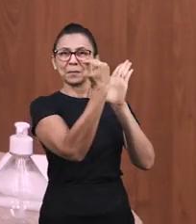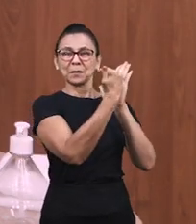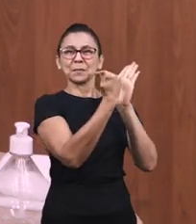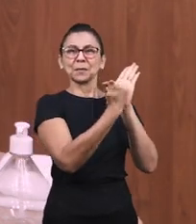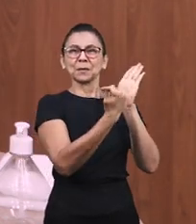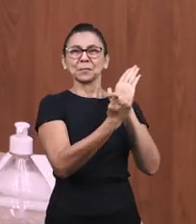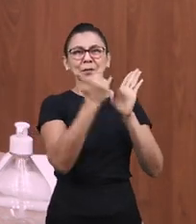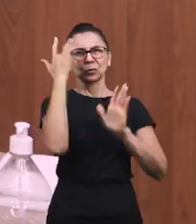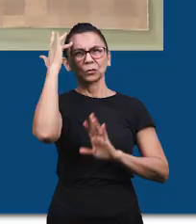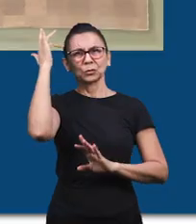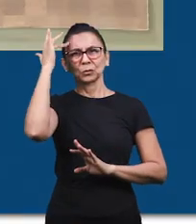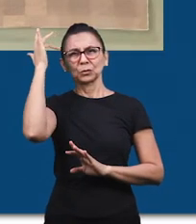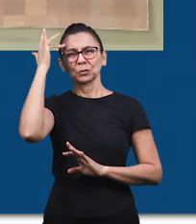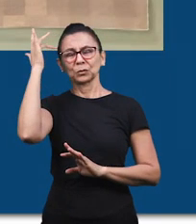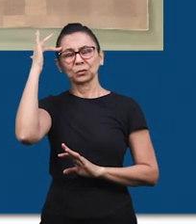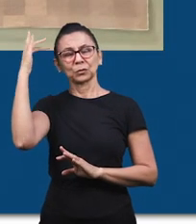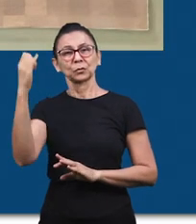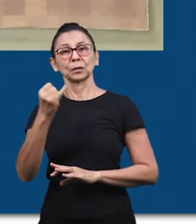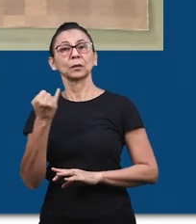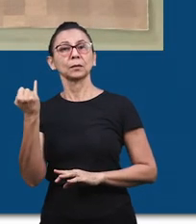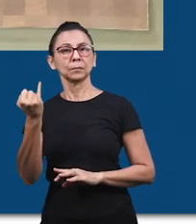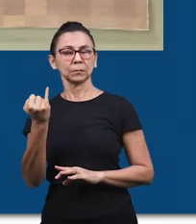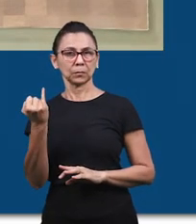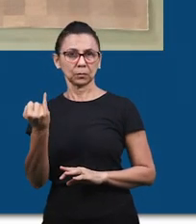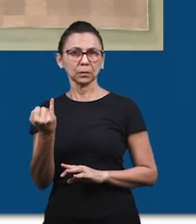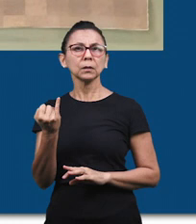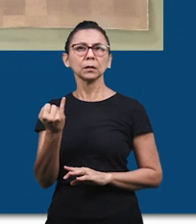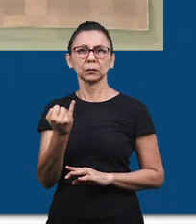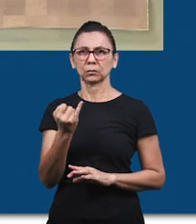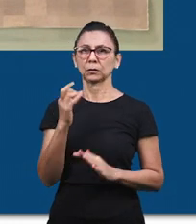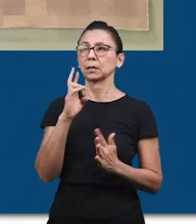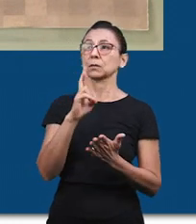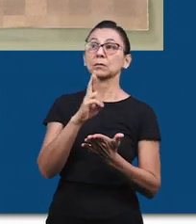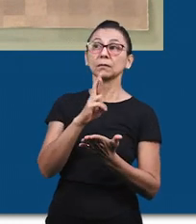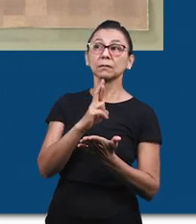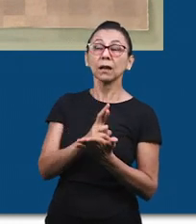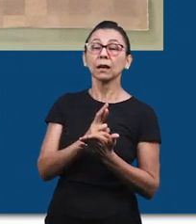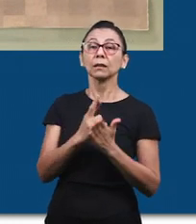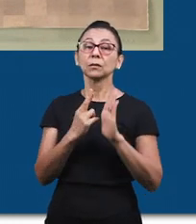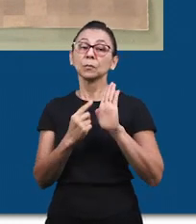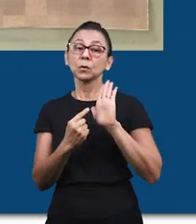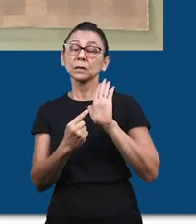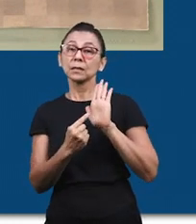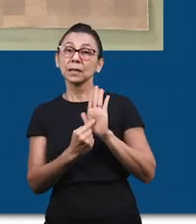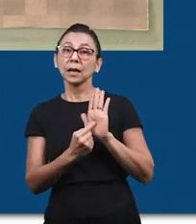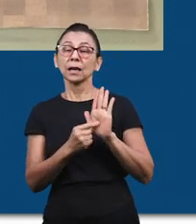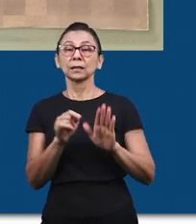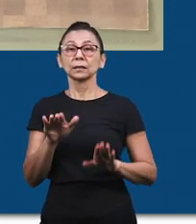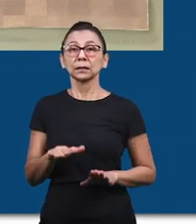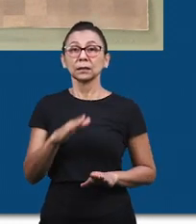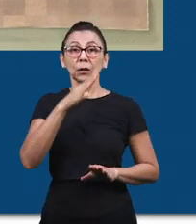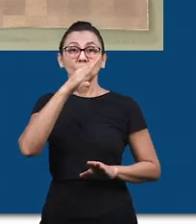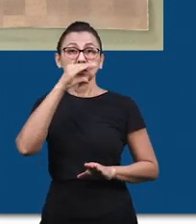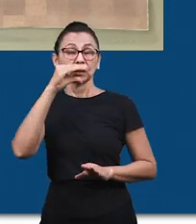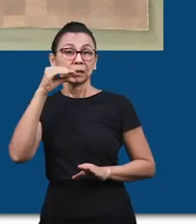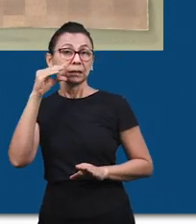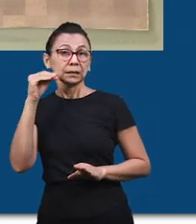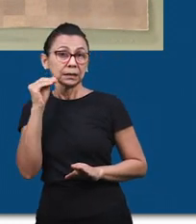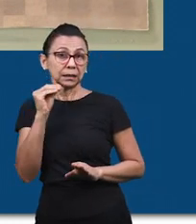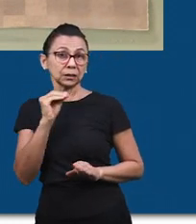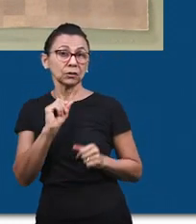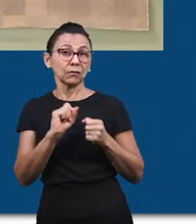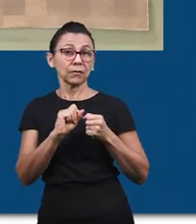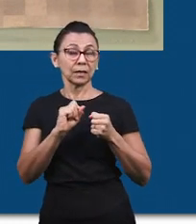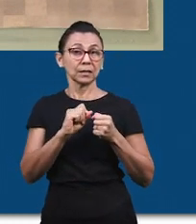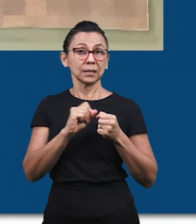exemplo de pista visual. Ele é importante para antecipar e descrever o que a criança ou o adolescente irá fazer. Ele